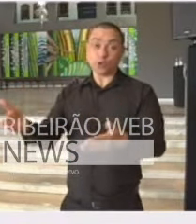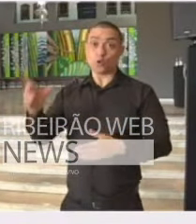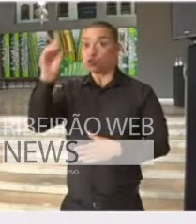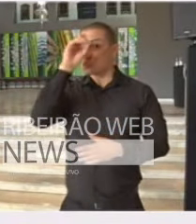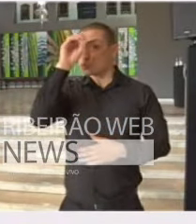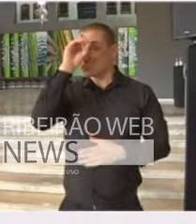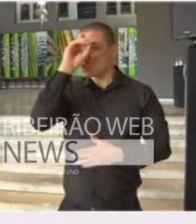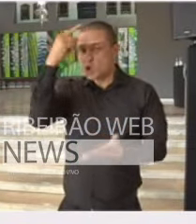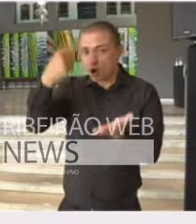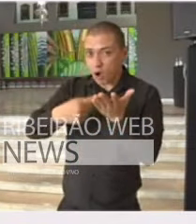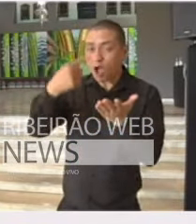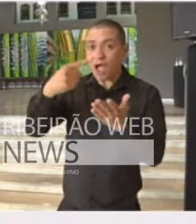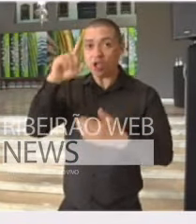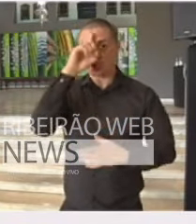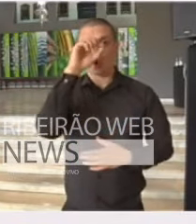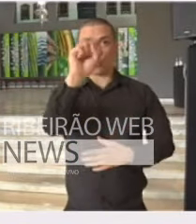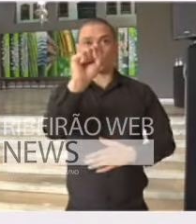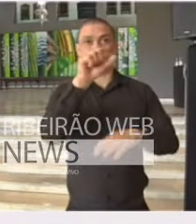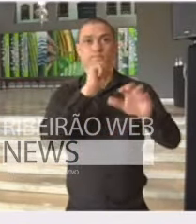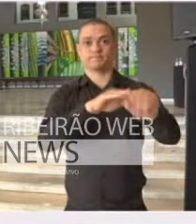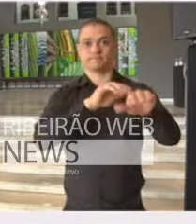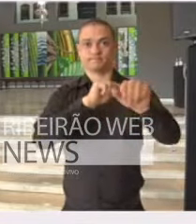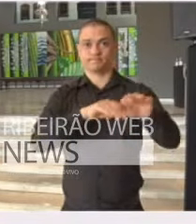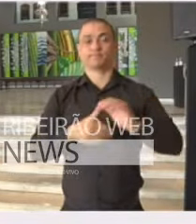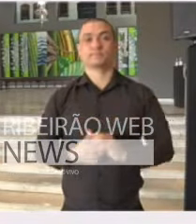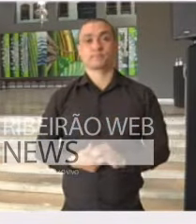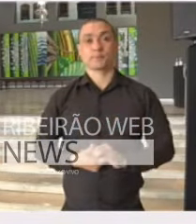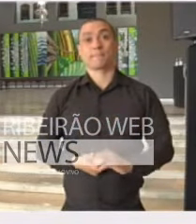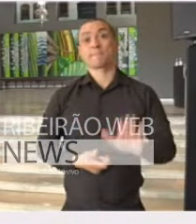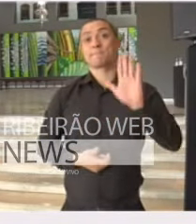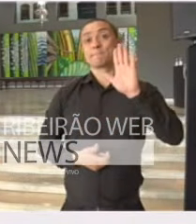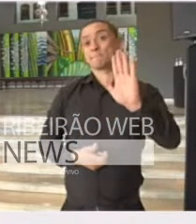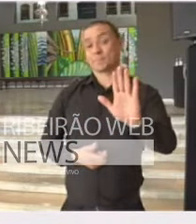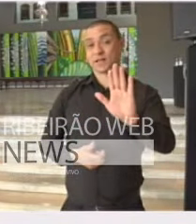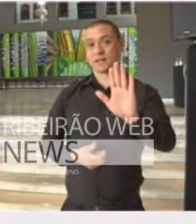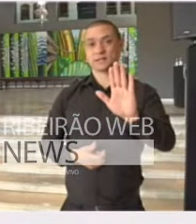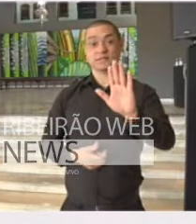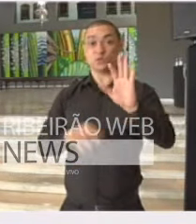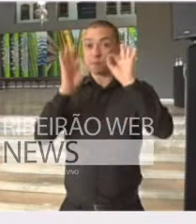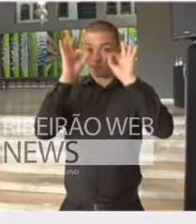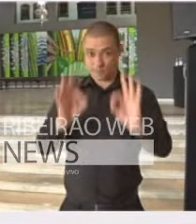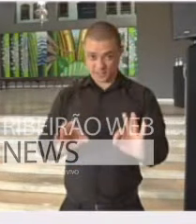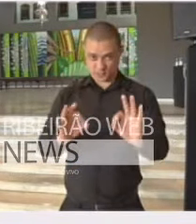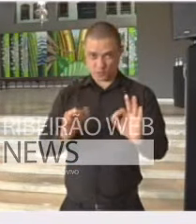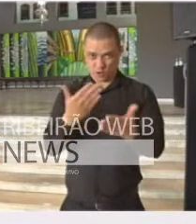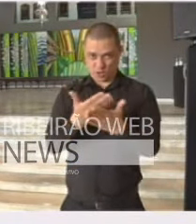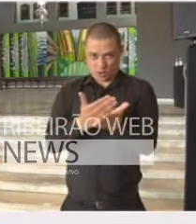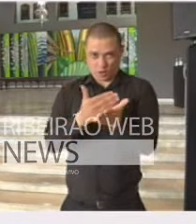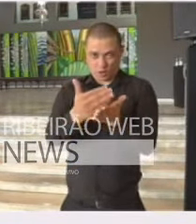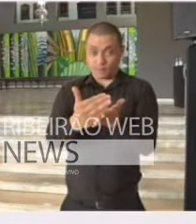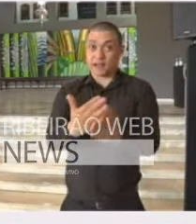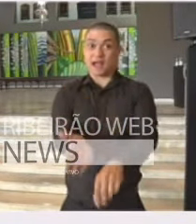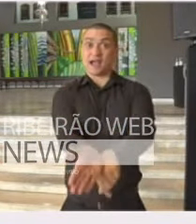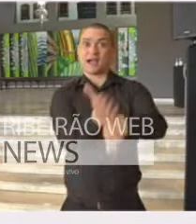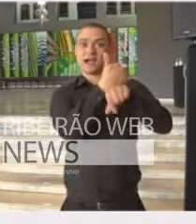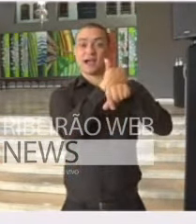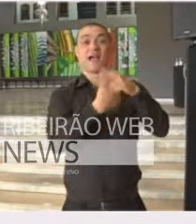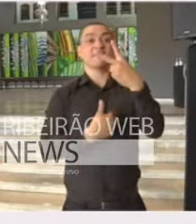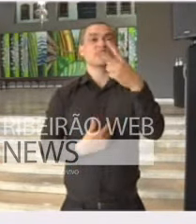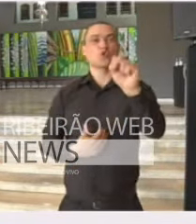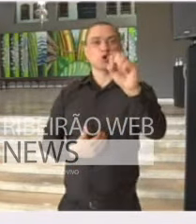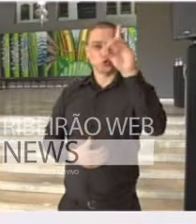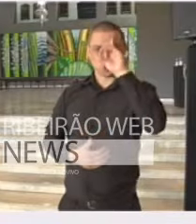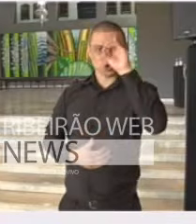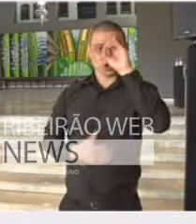referência é o 8 de setembro. Claro que, o que para que isso aconteça, quer dizer que eu tenho que ter tido os 28 dias